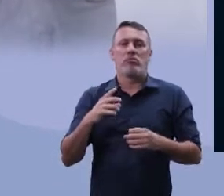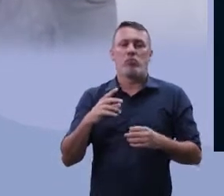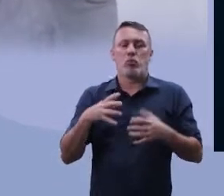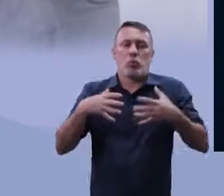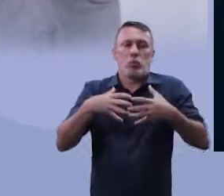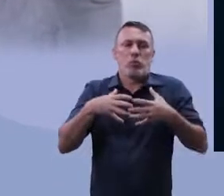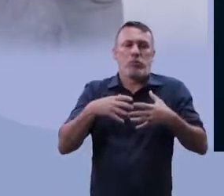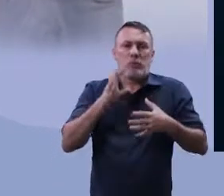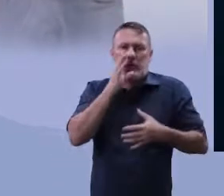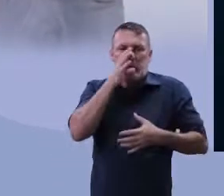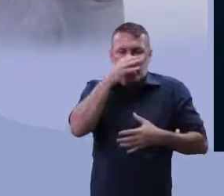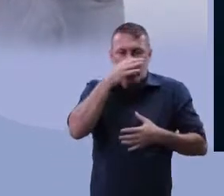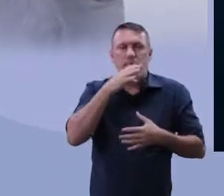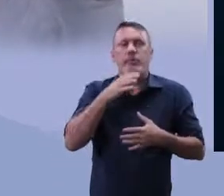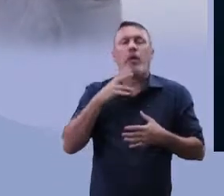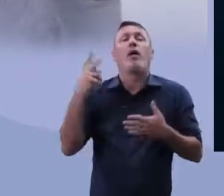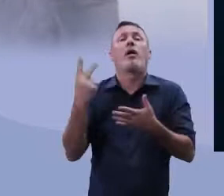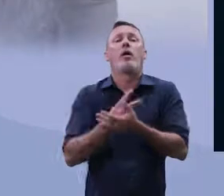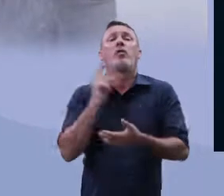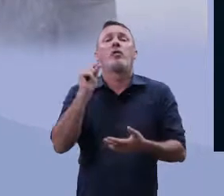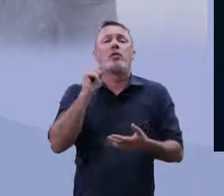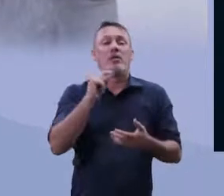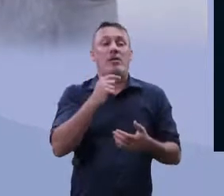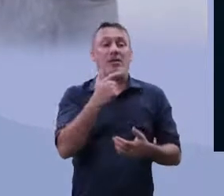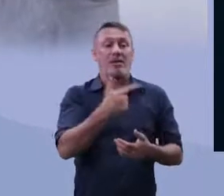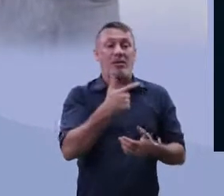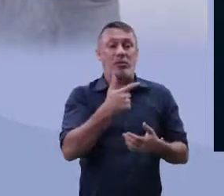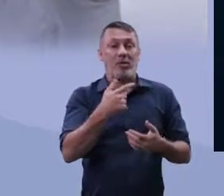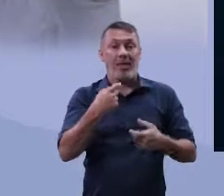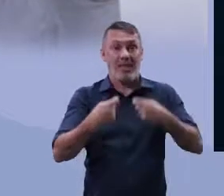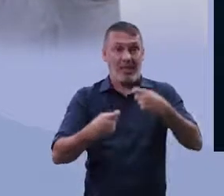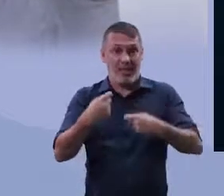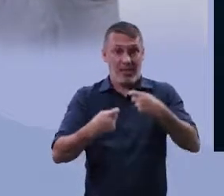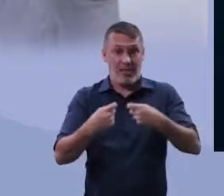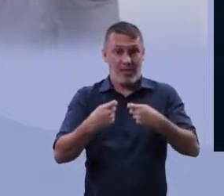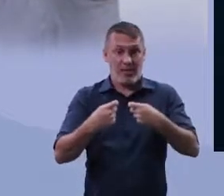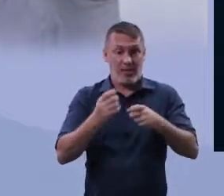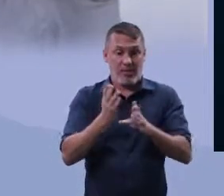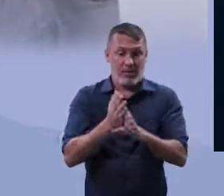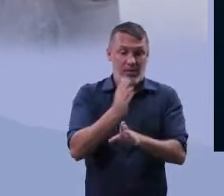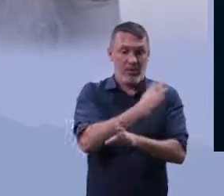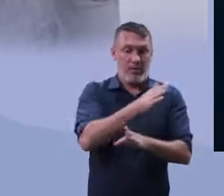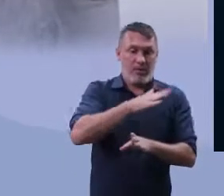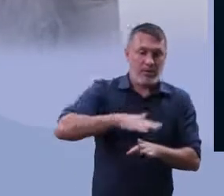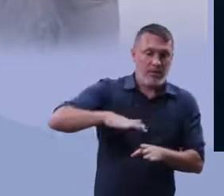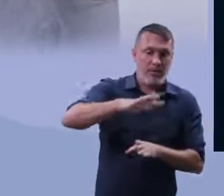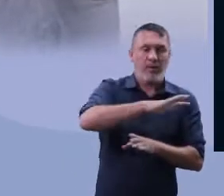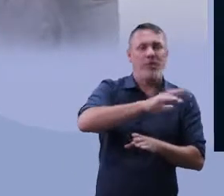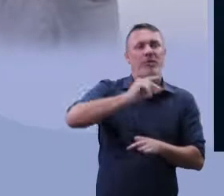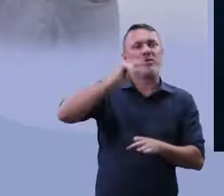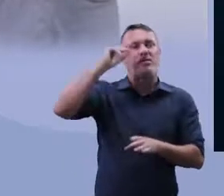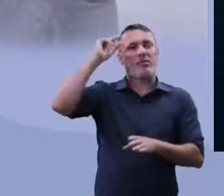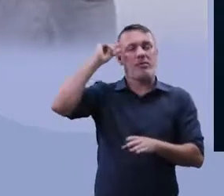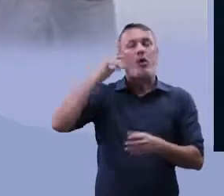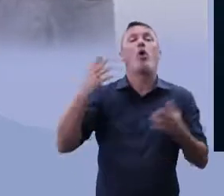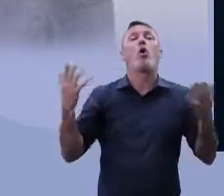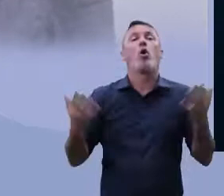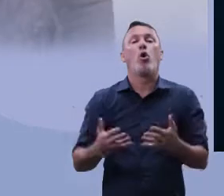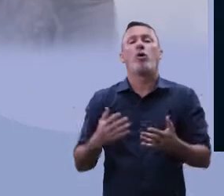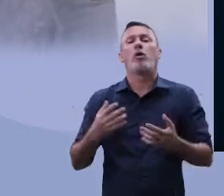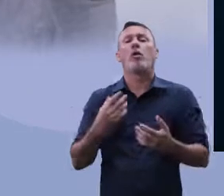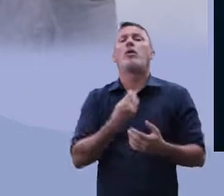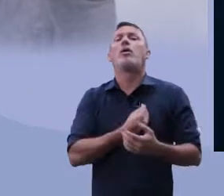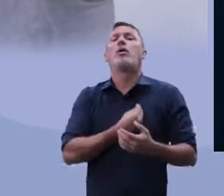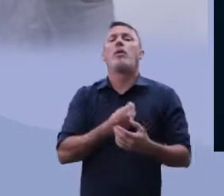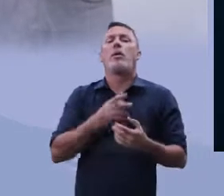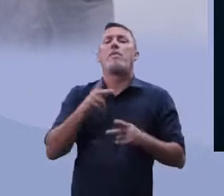Após, até a Segunda Guerra Mundial, eles habitavam áreas do antigo Império Turco Otomano. E atualmente, eles